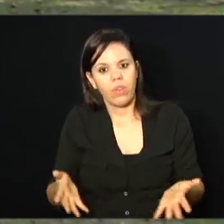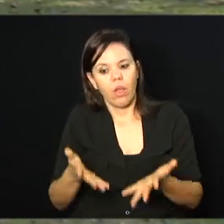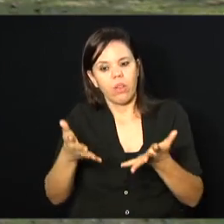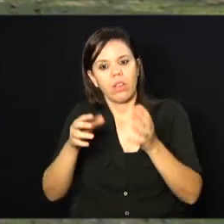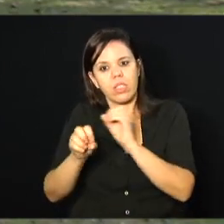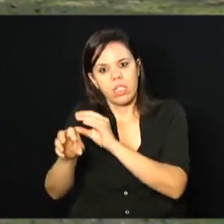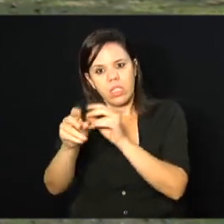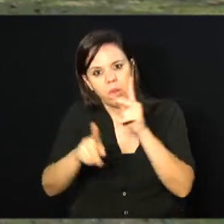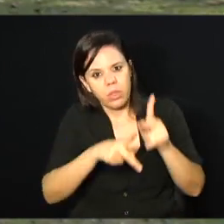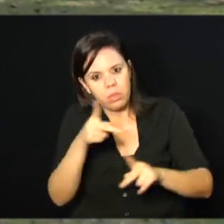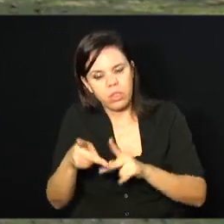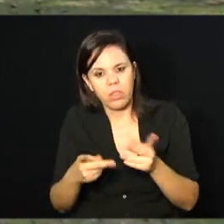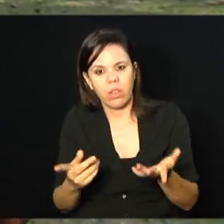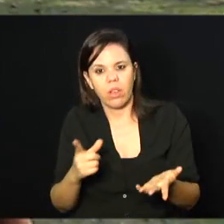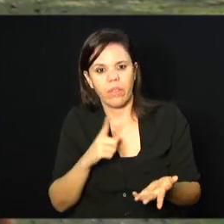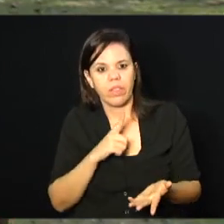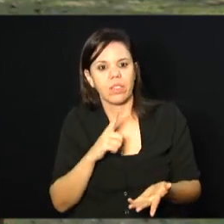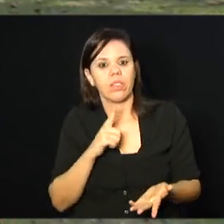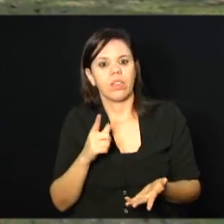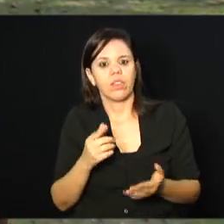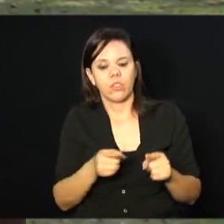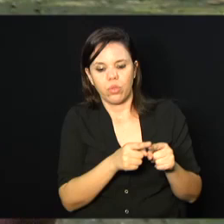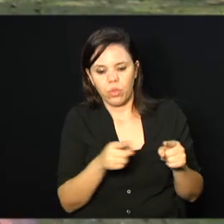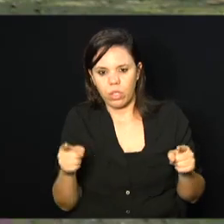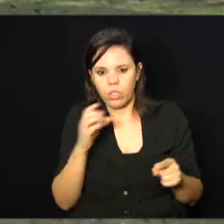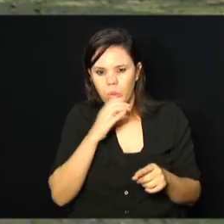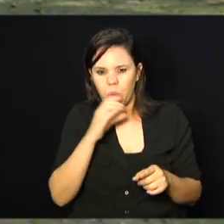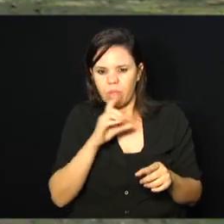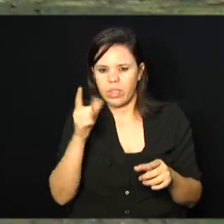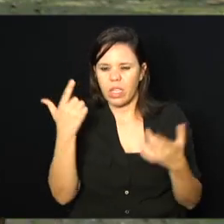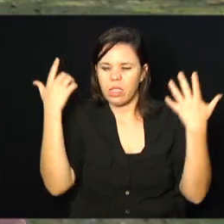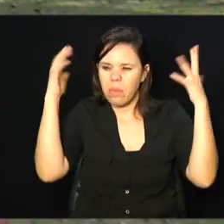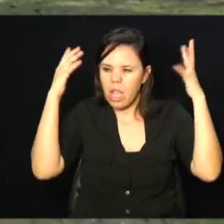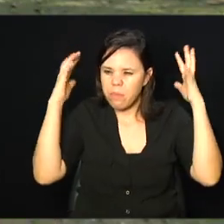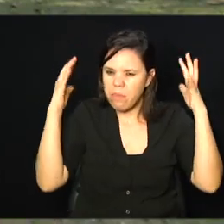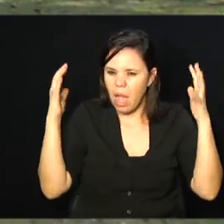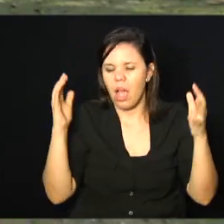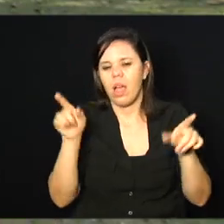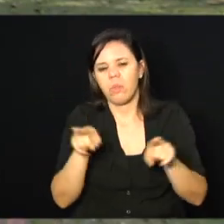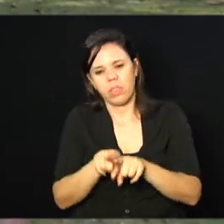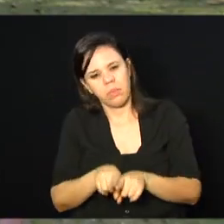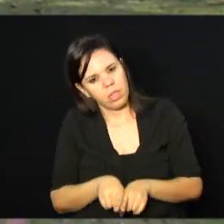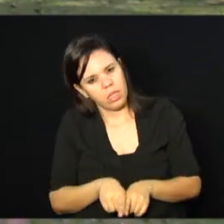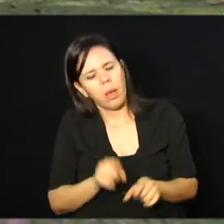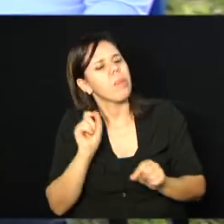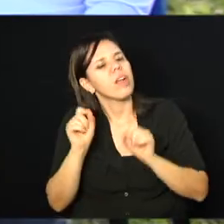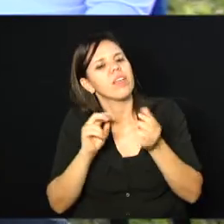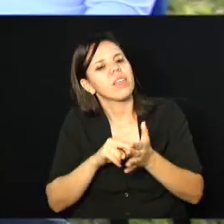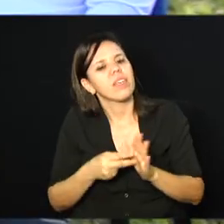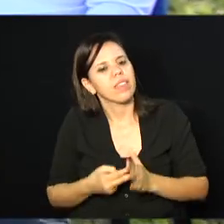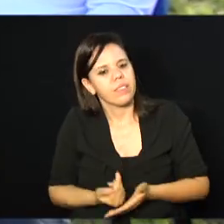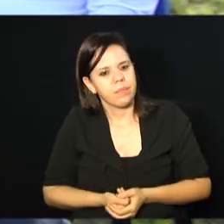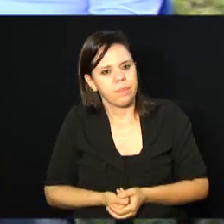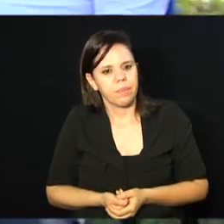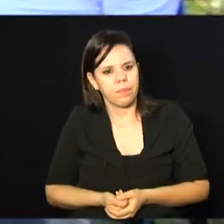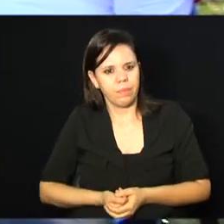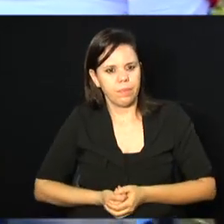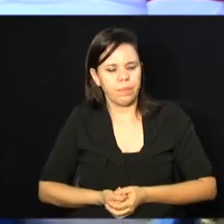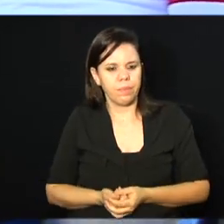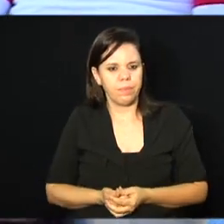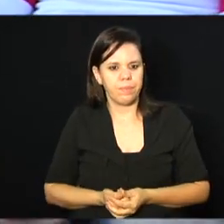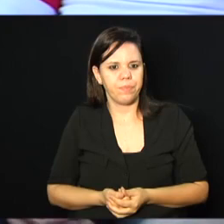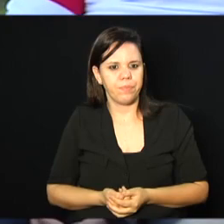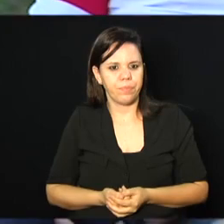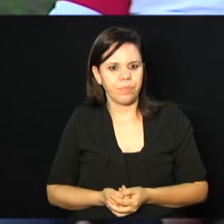tendo esse retorno. Eu vejo que durante a corrida, vocês batem palmas também, né? Isso é para quê? É